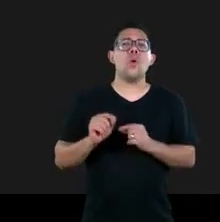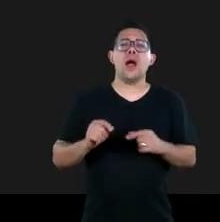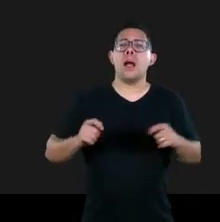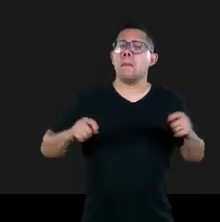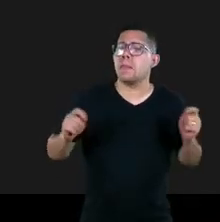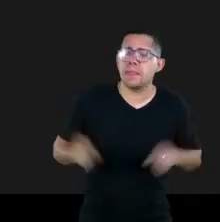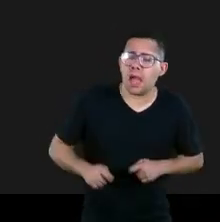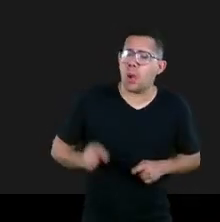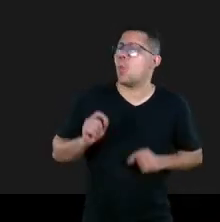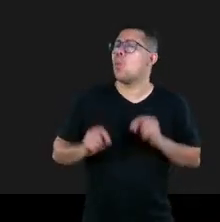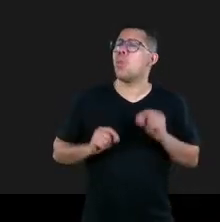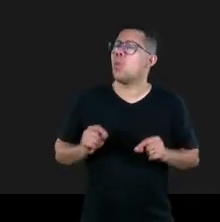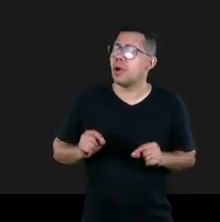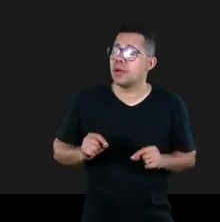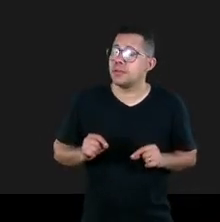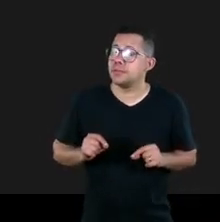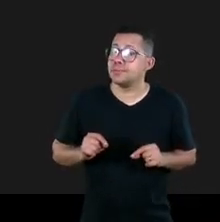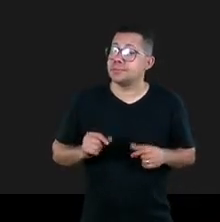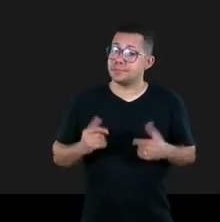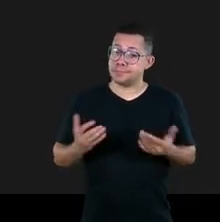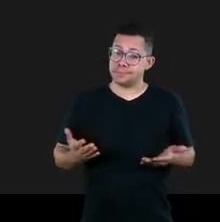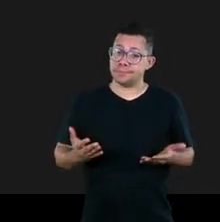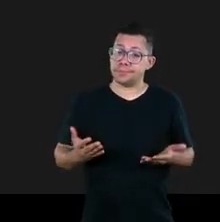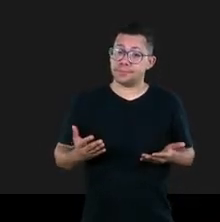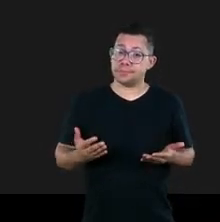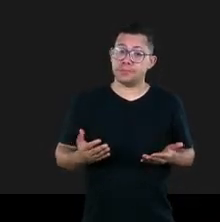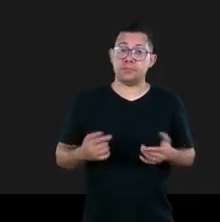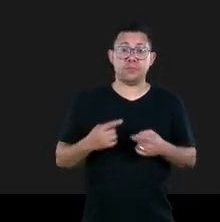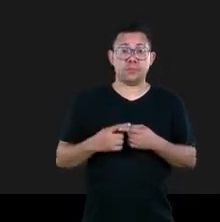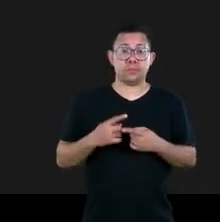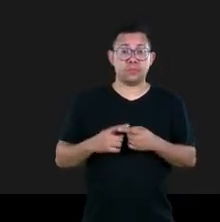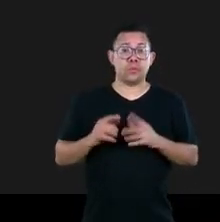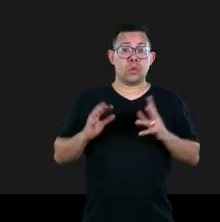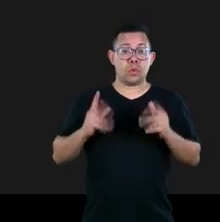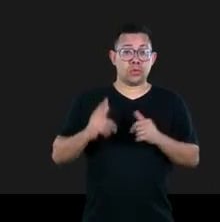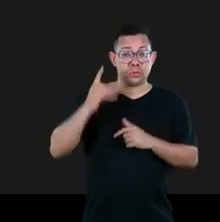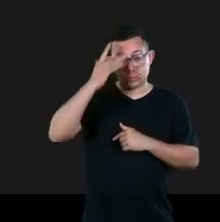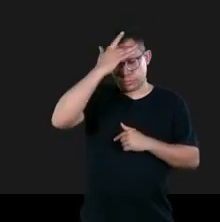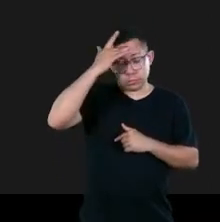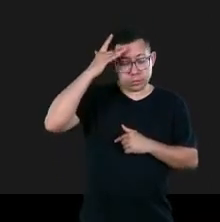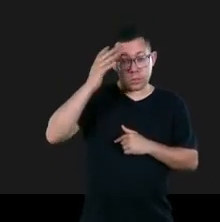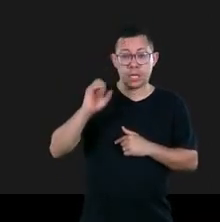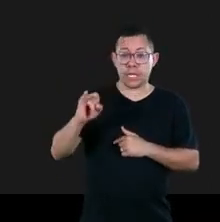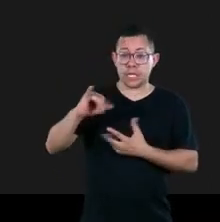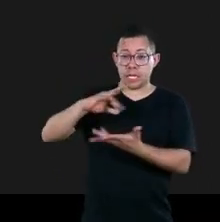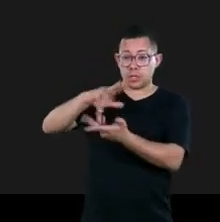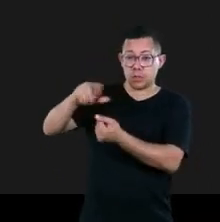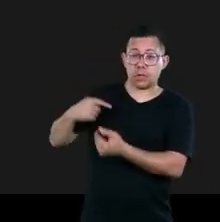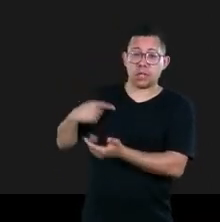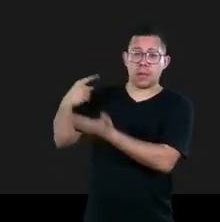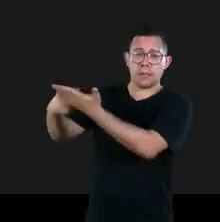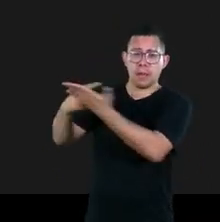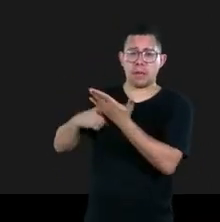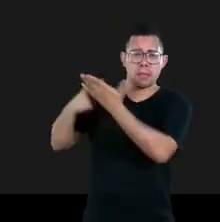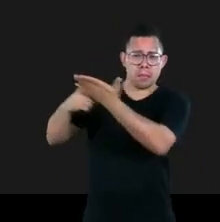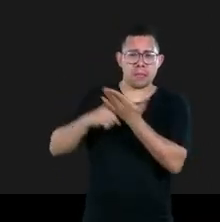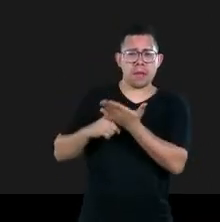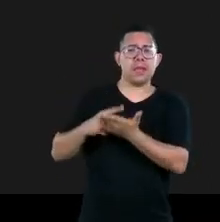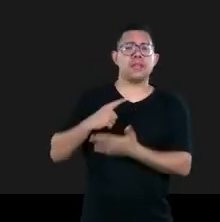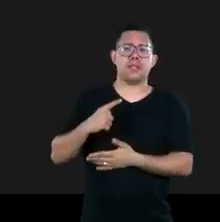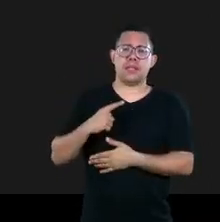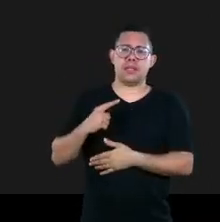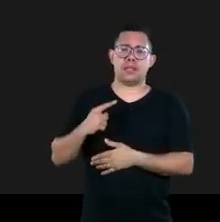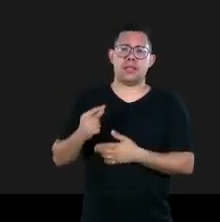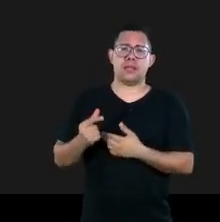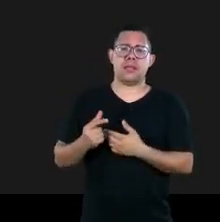que apelar para para os pactos aí internacionais que o Brasil fez né que o Brasil é signatário em